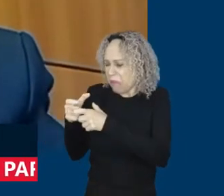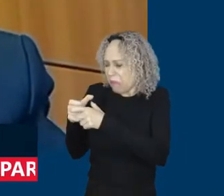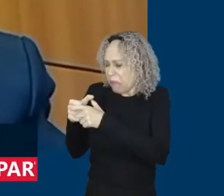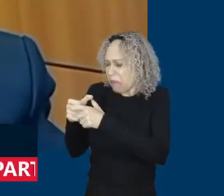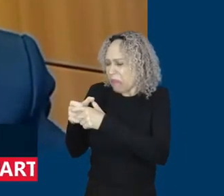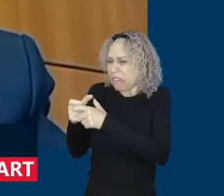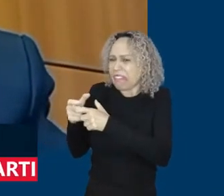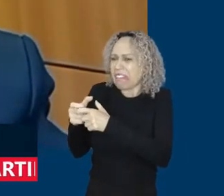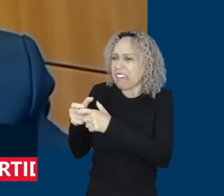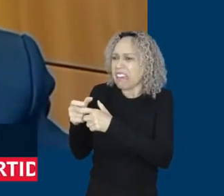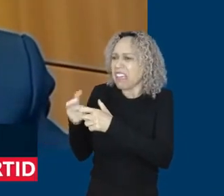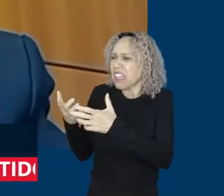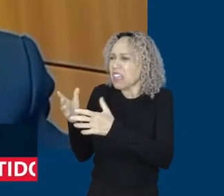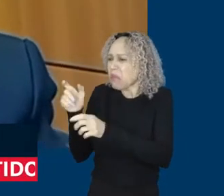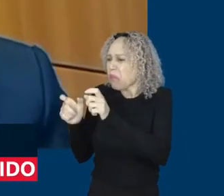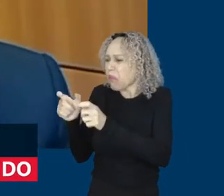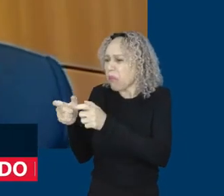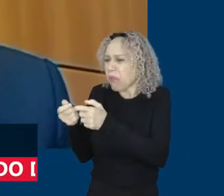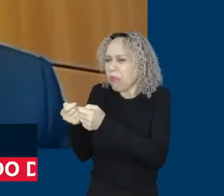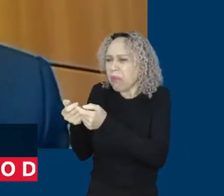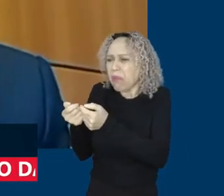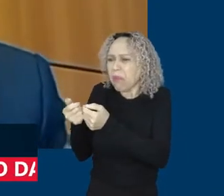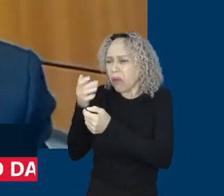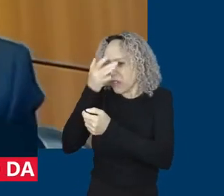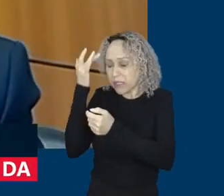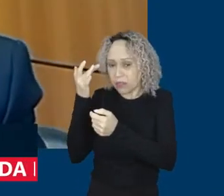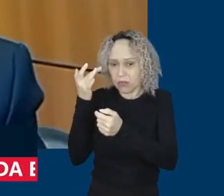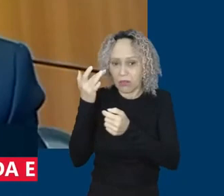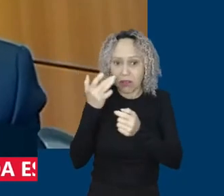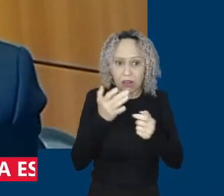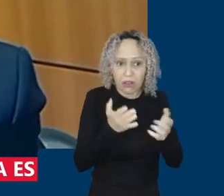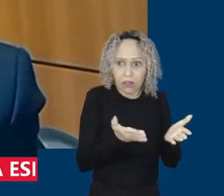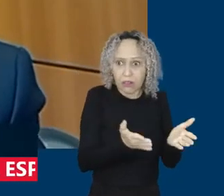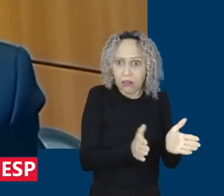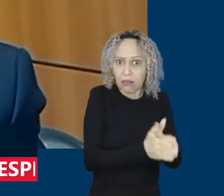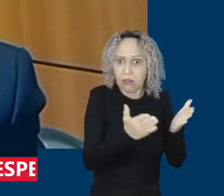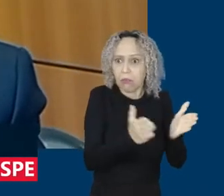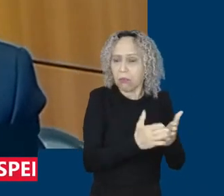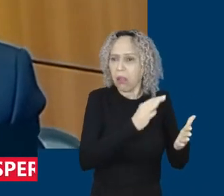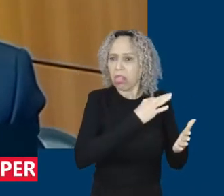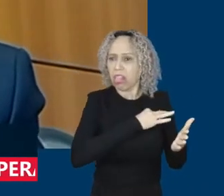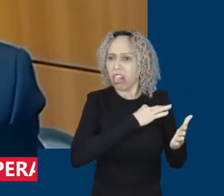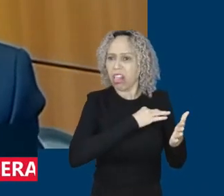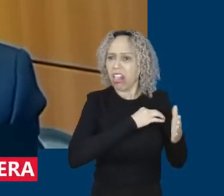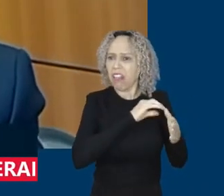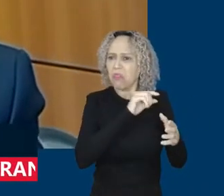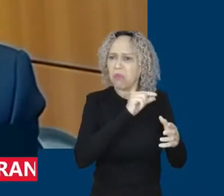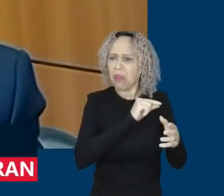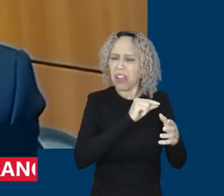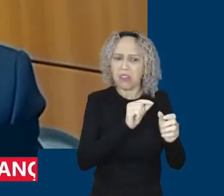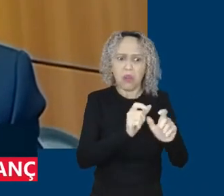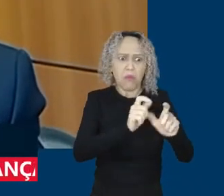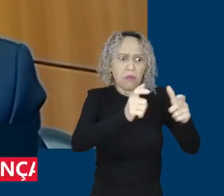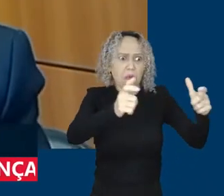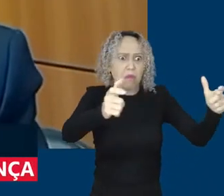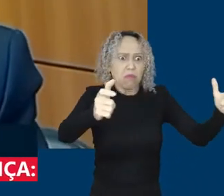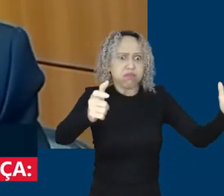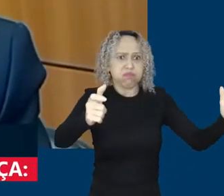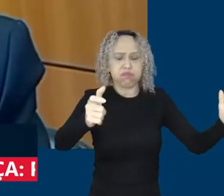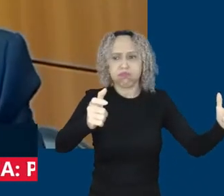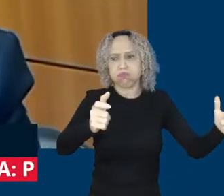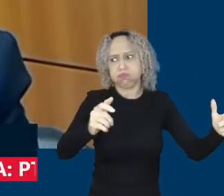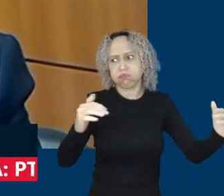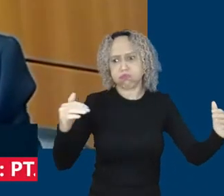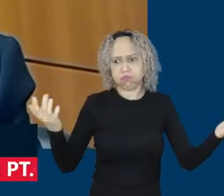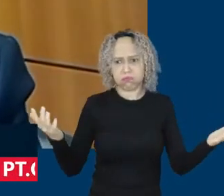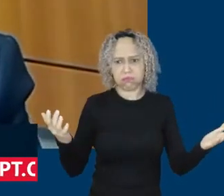muito pouco. com isso, com o tempo, a gente vai diminuindo a diferença das faixas salariais. Qual